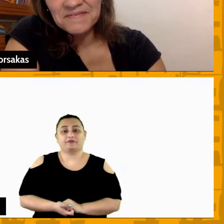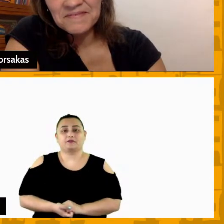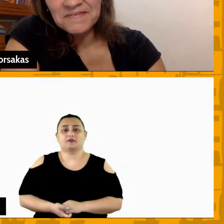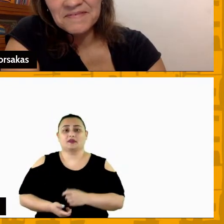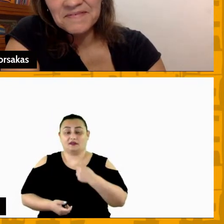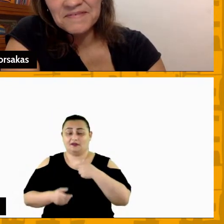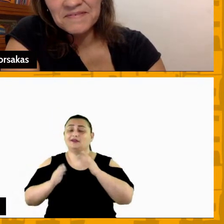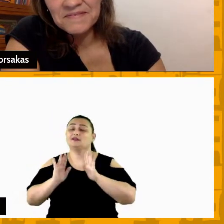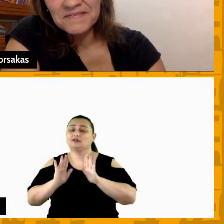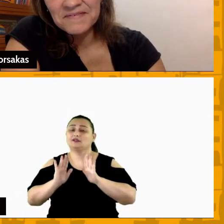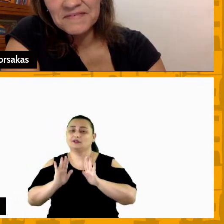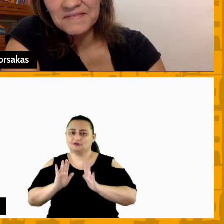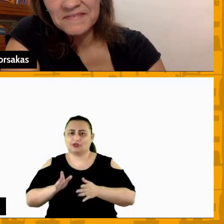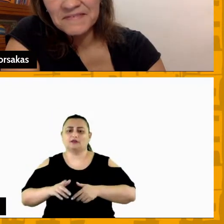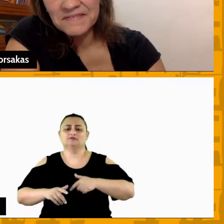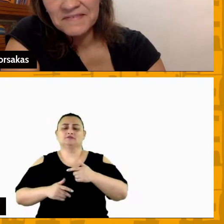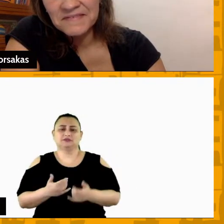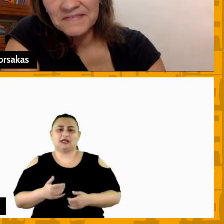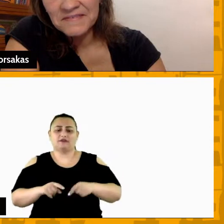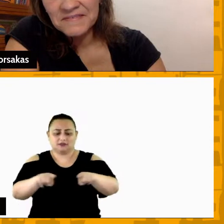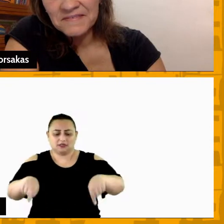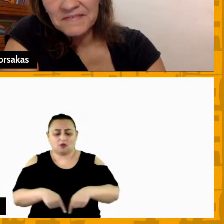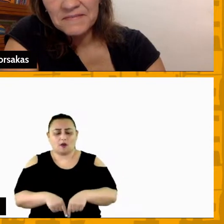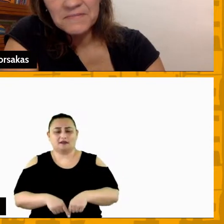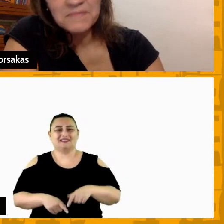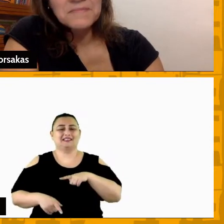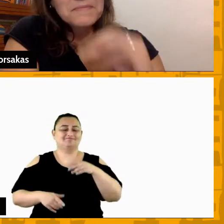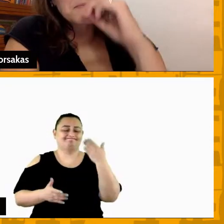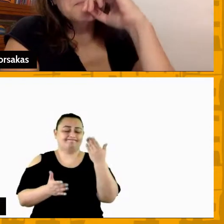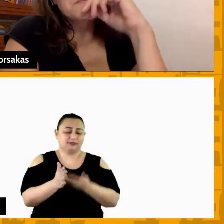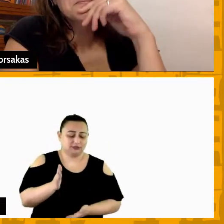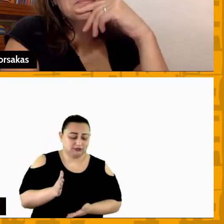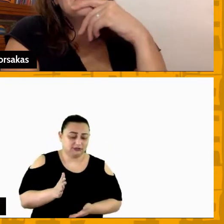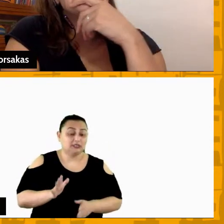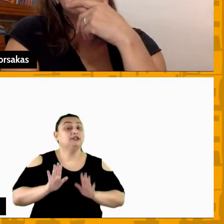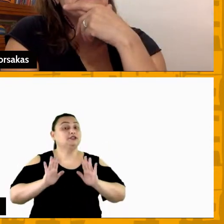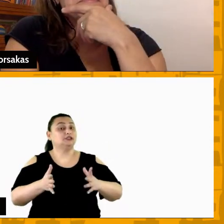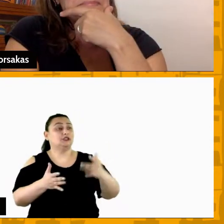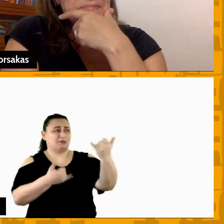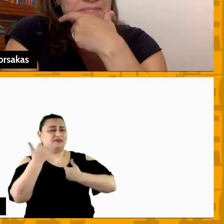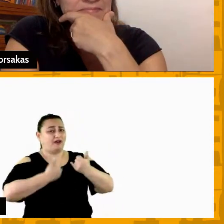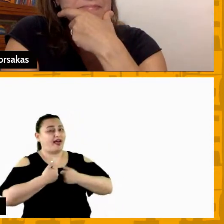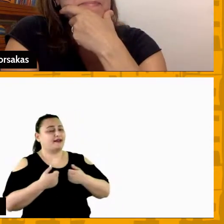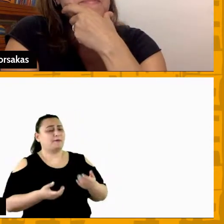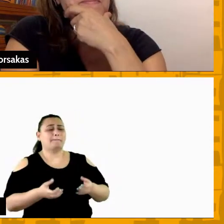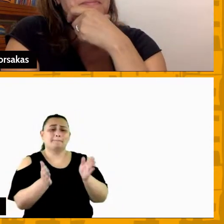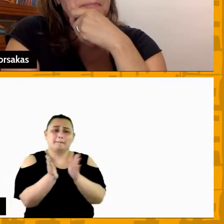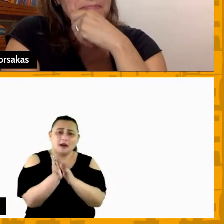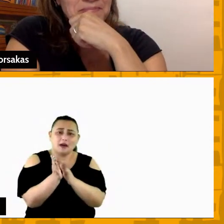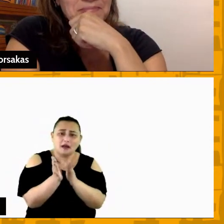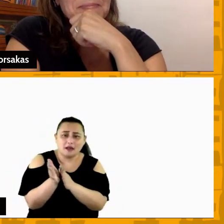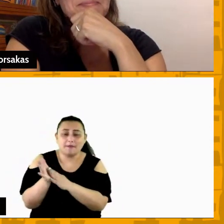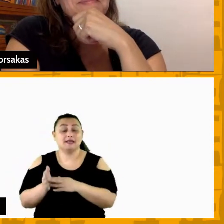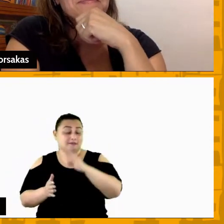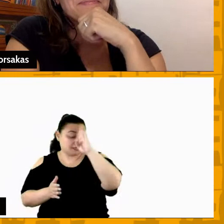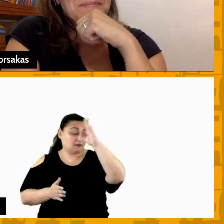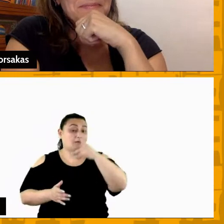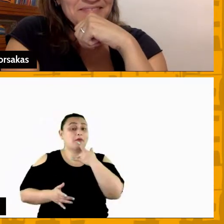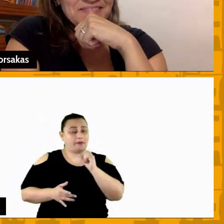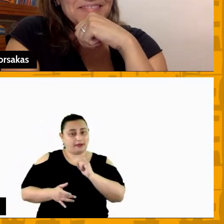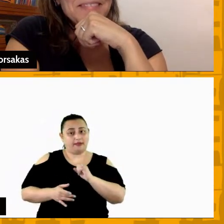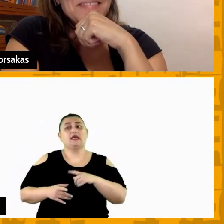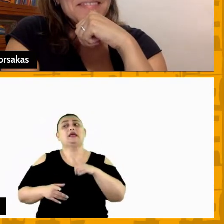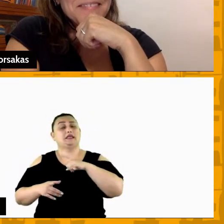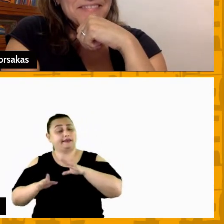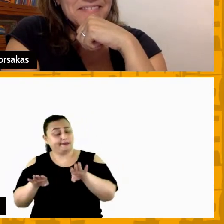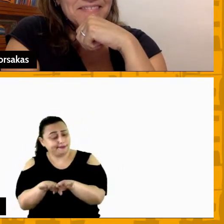já saí de quadra depois de derrota e fui elogiado principalmente pelo meu pai e já saí depois